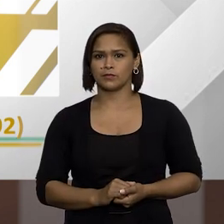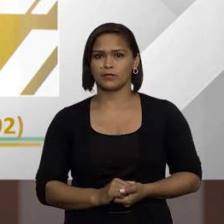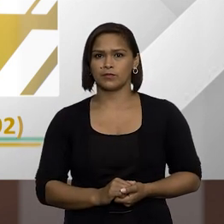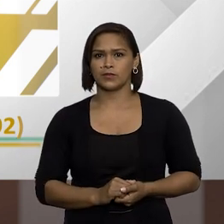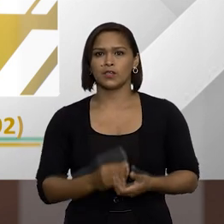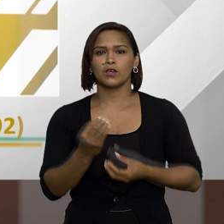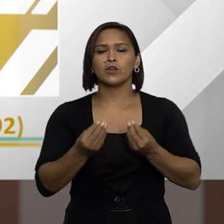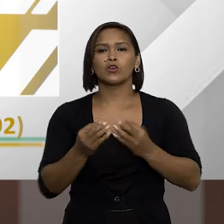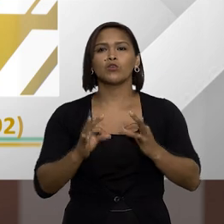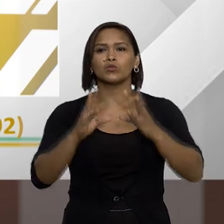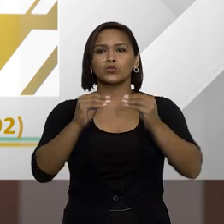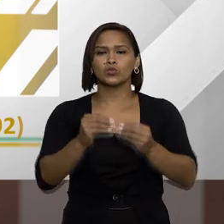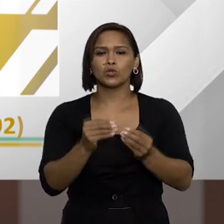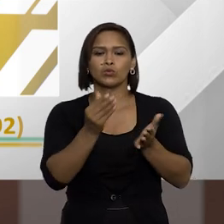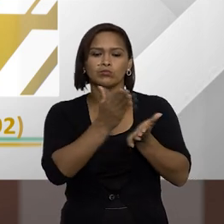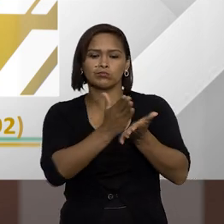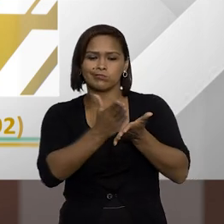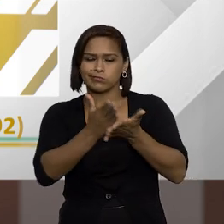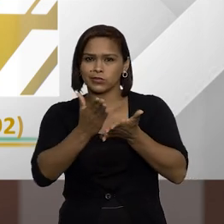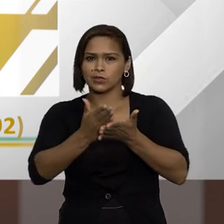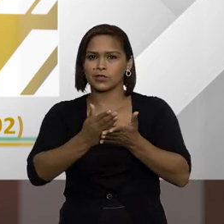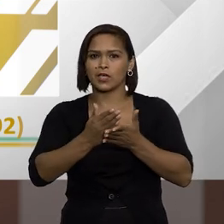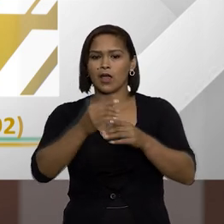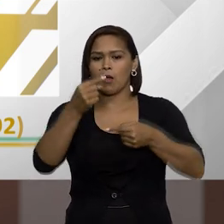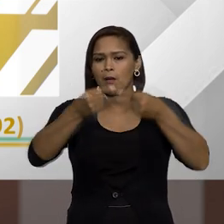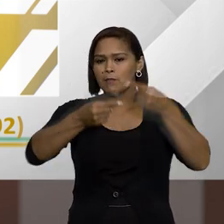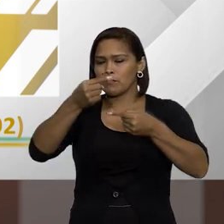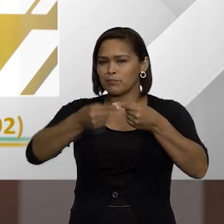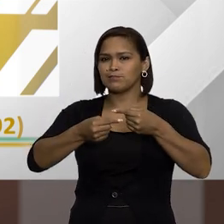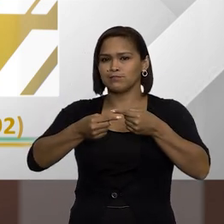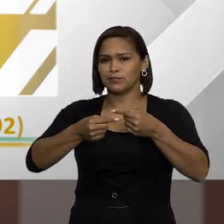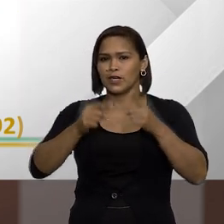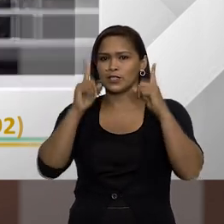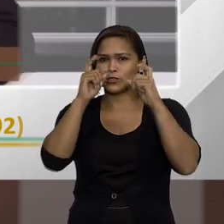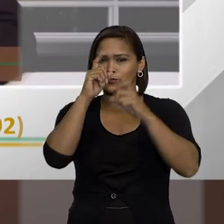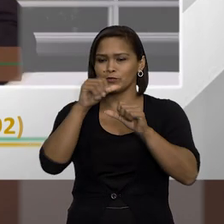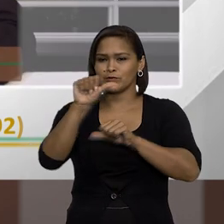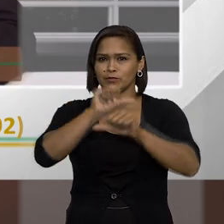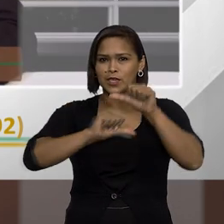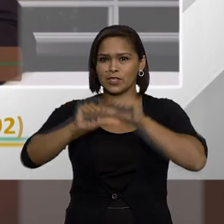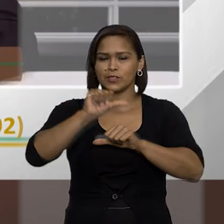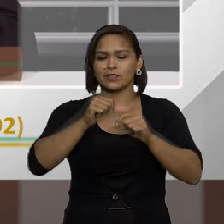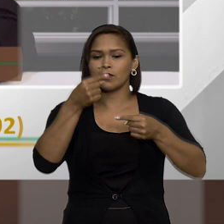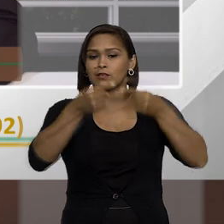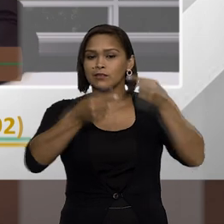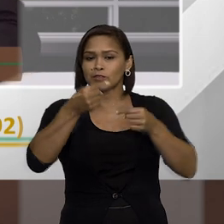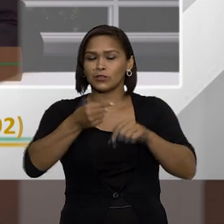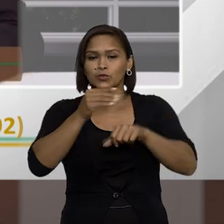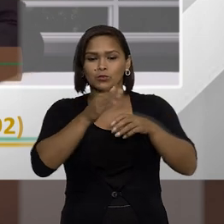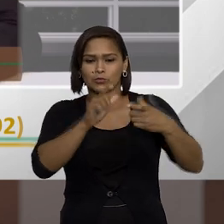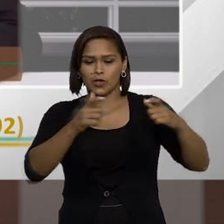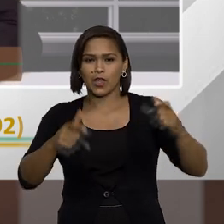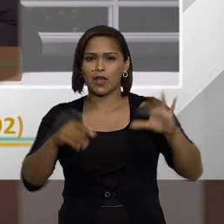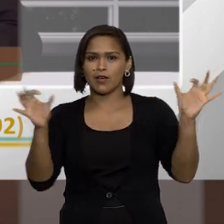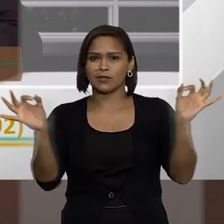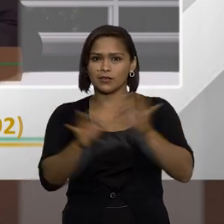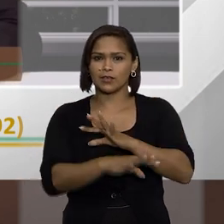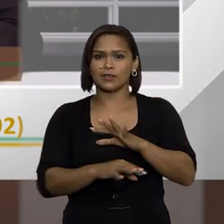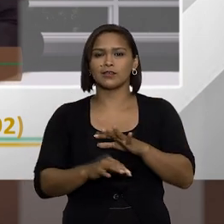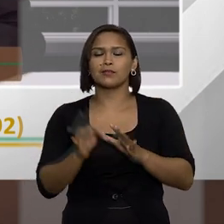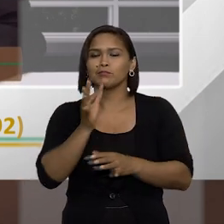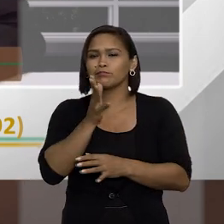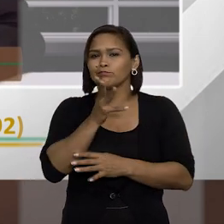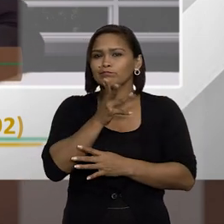é como todo o tema polêmico ele gera uma discussão muito grande o que acaba